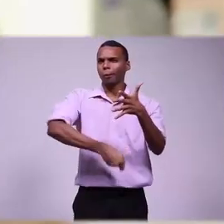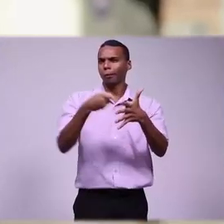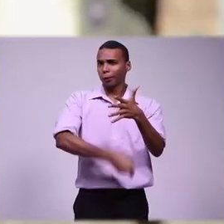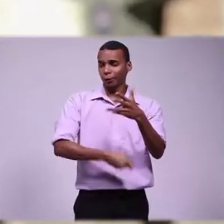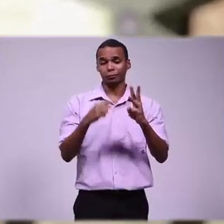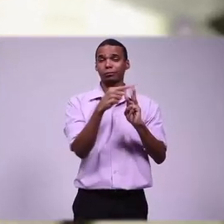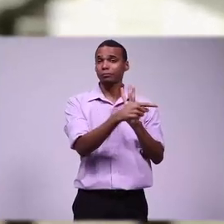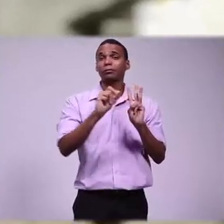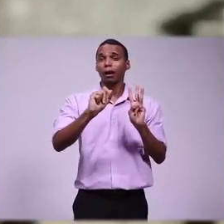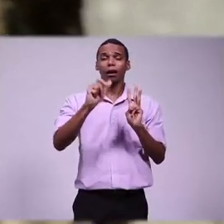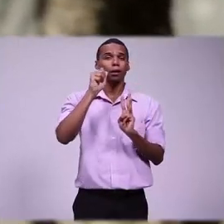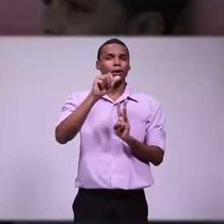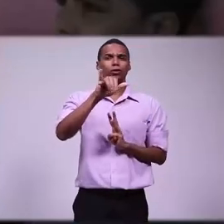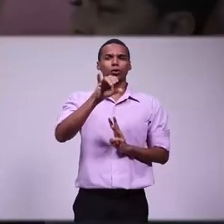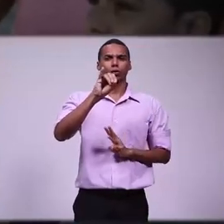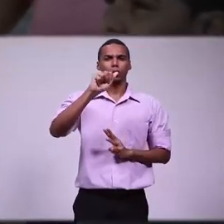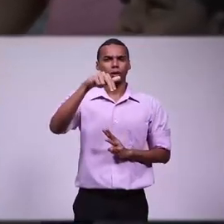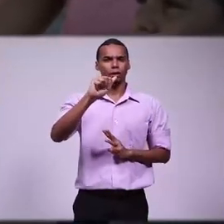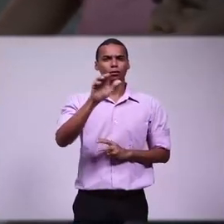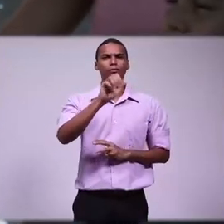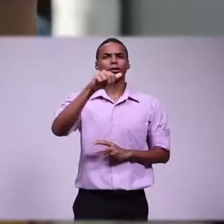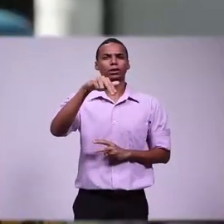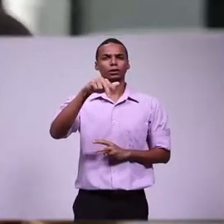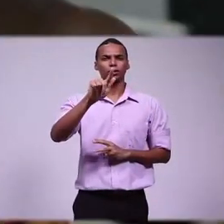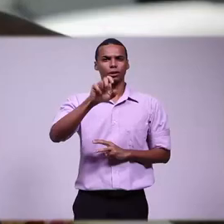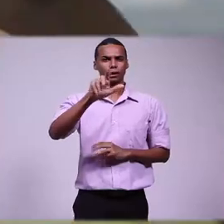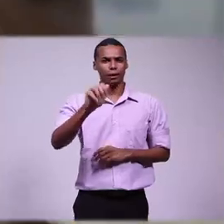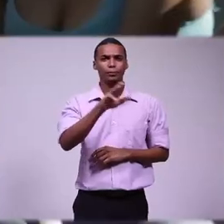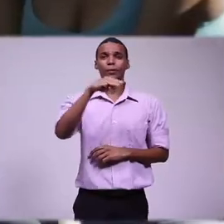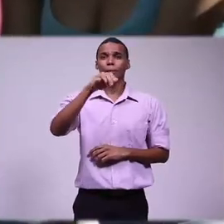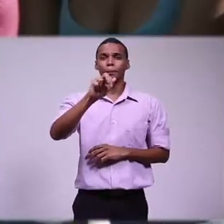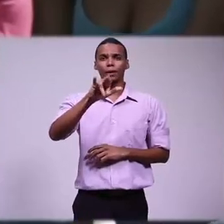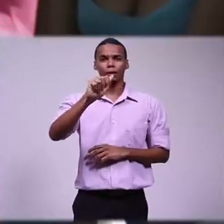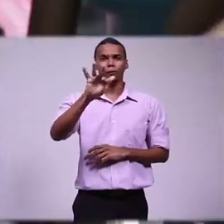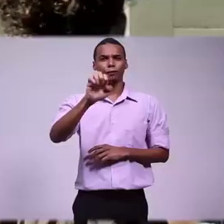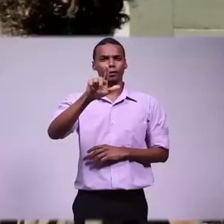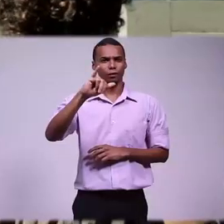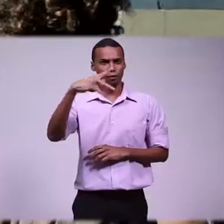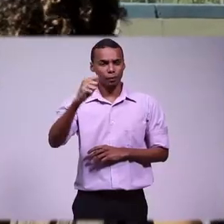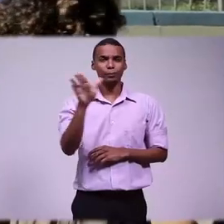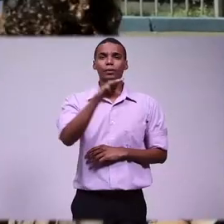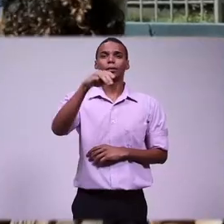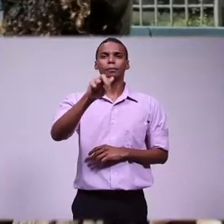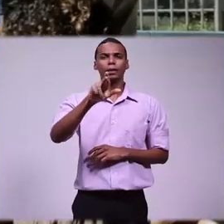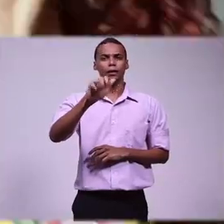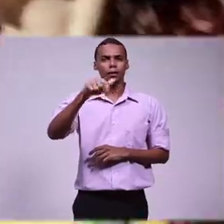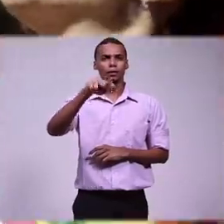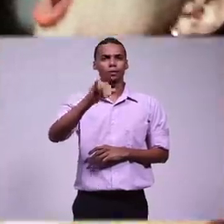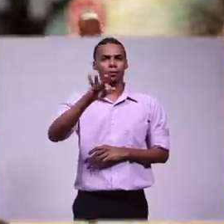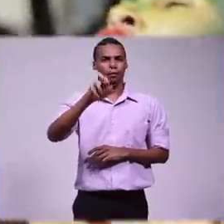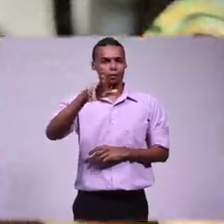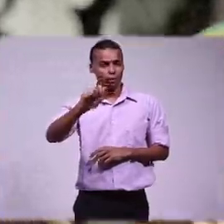de uma ordem angélica, Maria Felipa e Maria Quitéria. Ela pegou a espada e